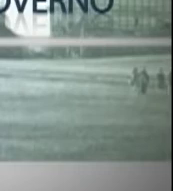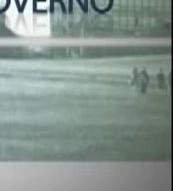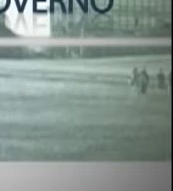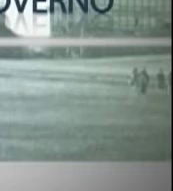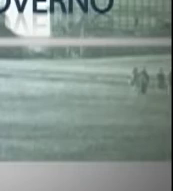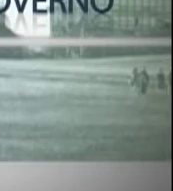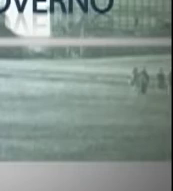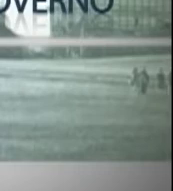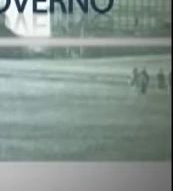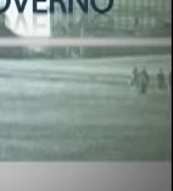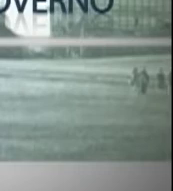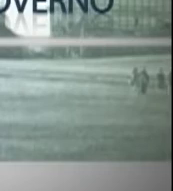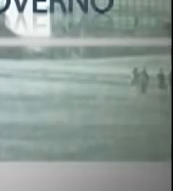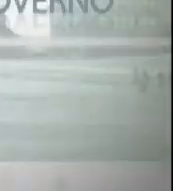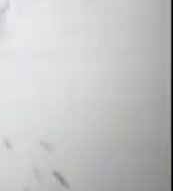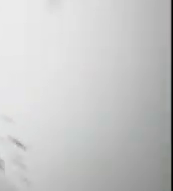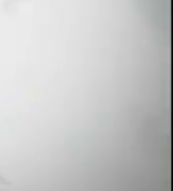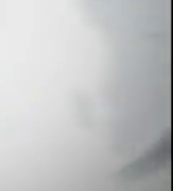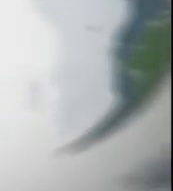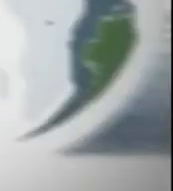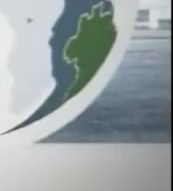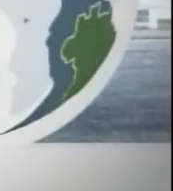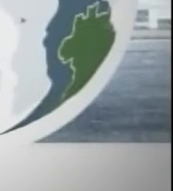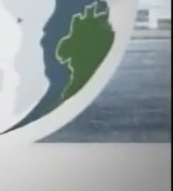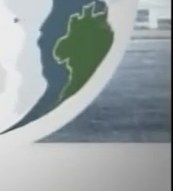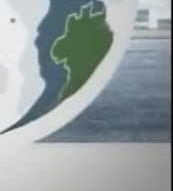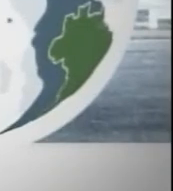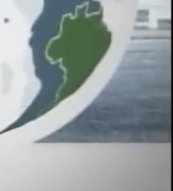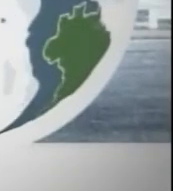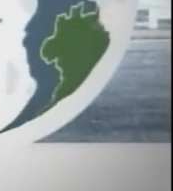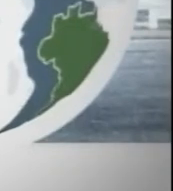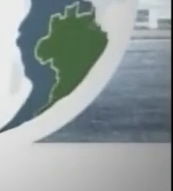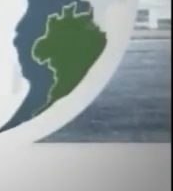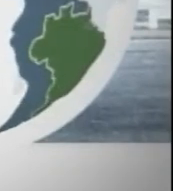NBR, a TV do Governo. o Federal. Até